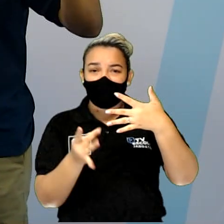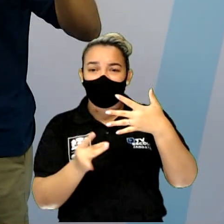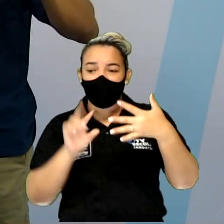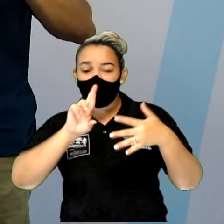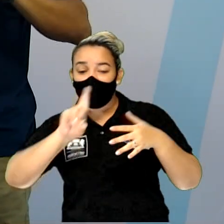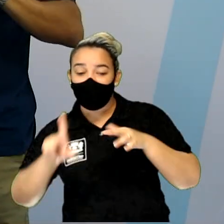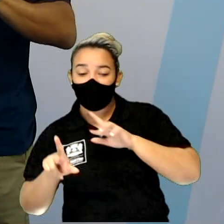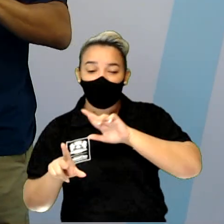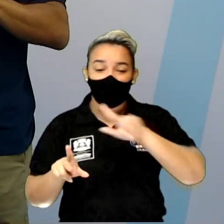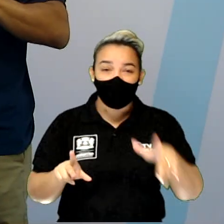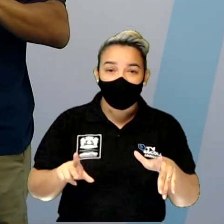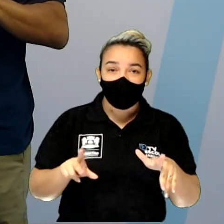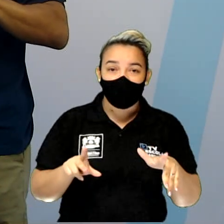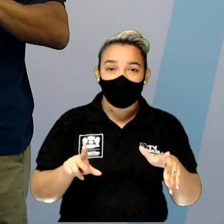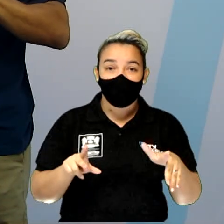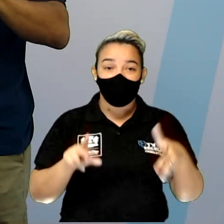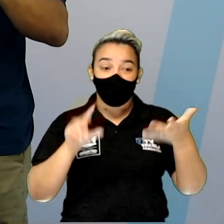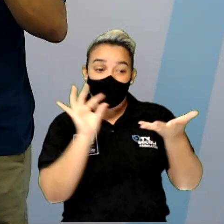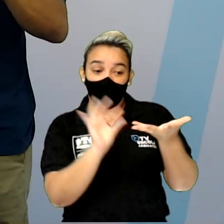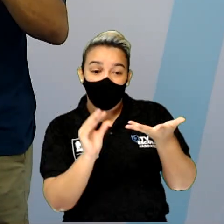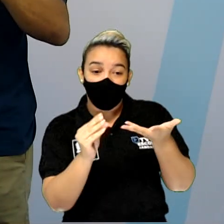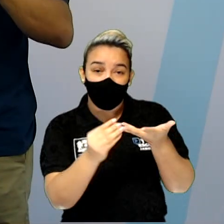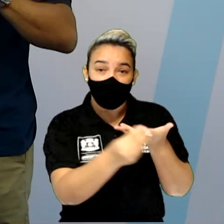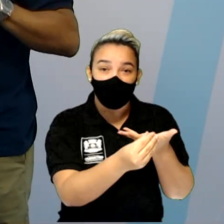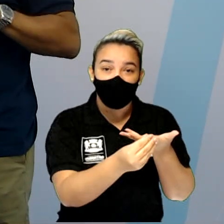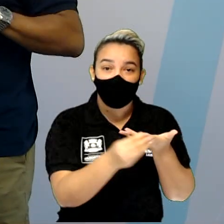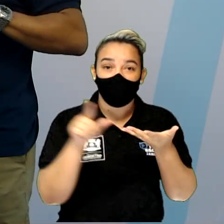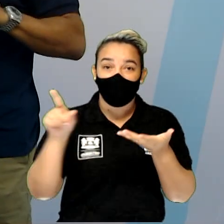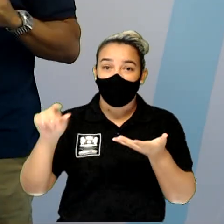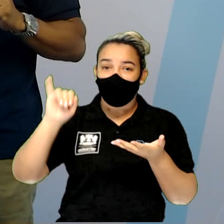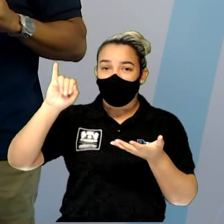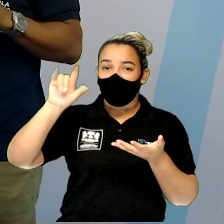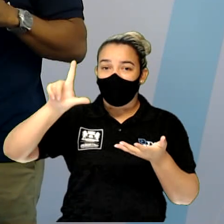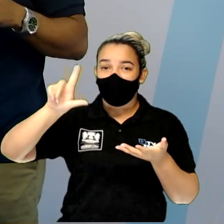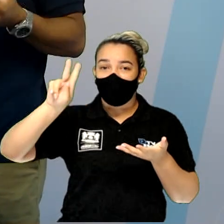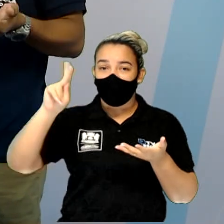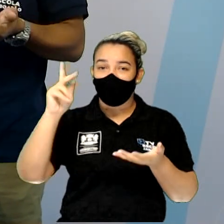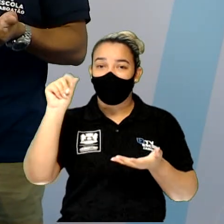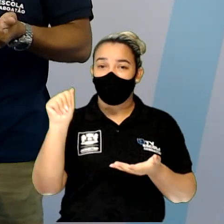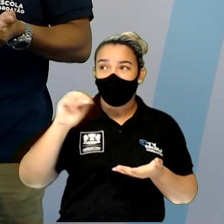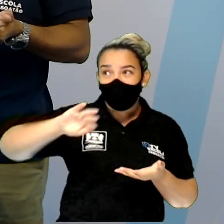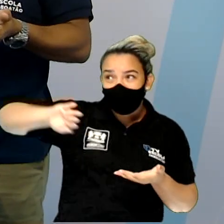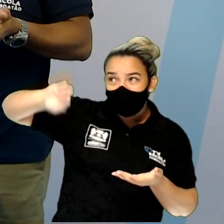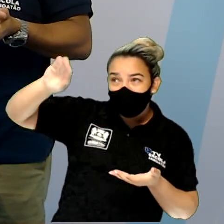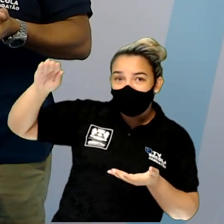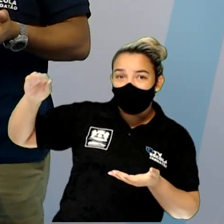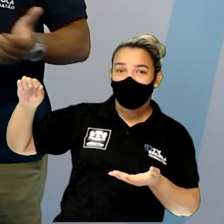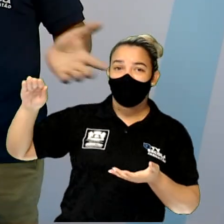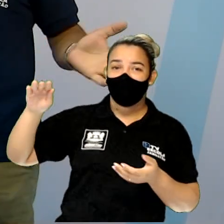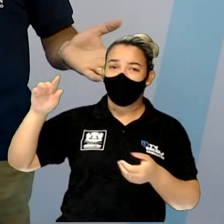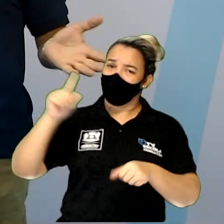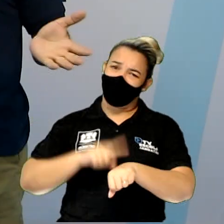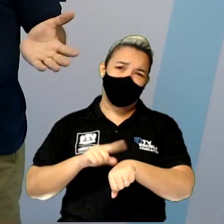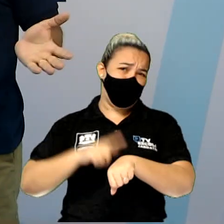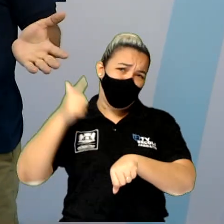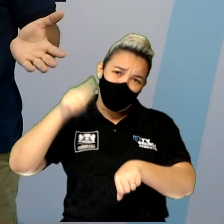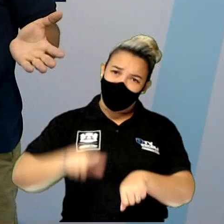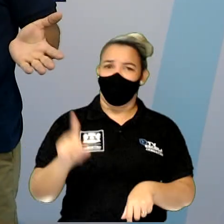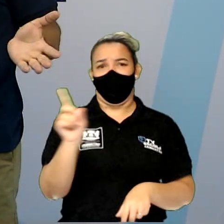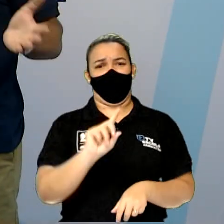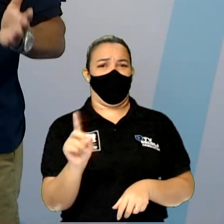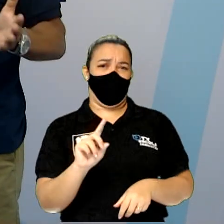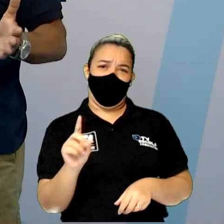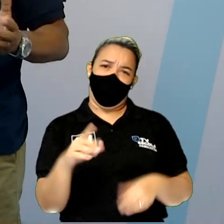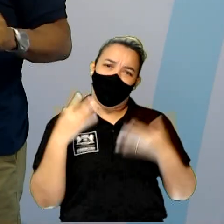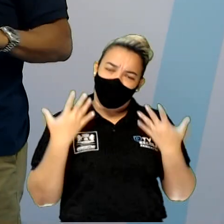continentes e ilhas. Tá massa? Não há tempo para a gente trabalhar isso com vocês novamente, pelo amor de Deus, né?